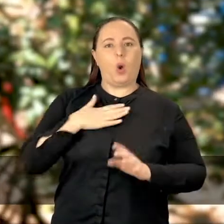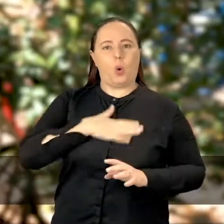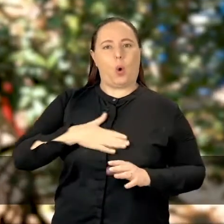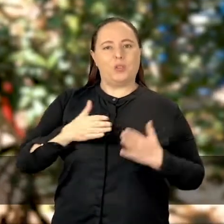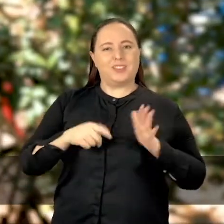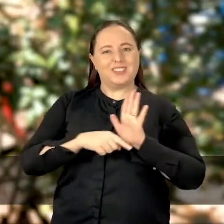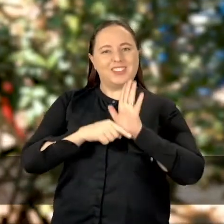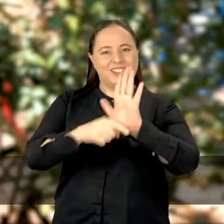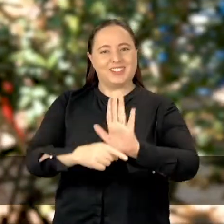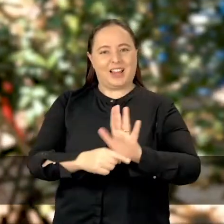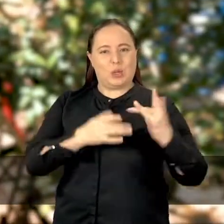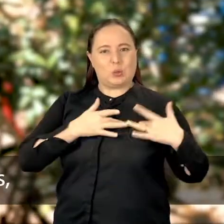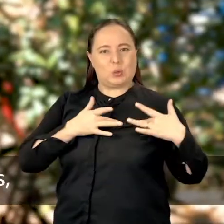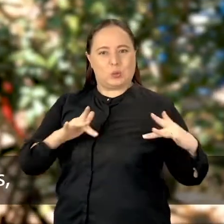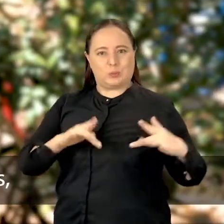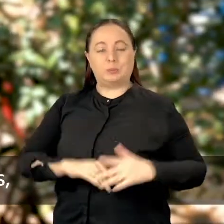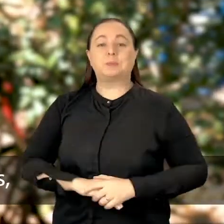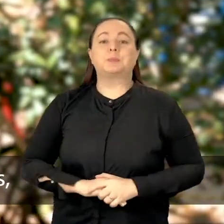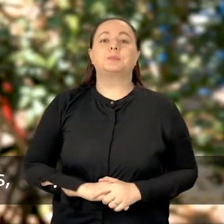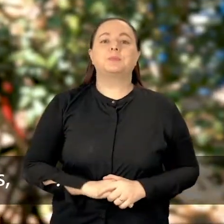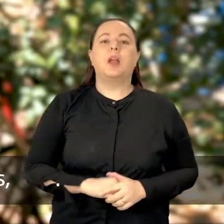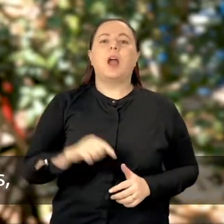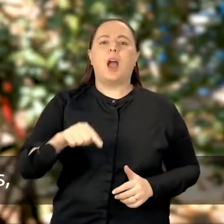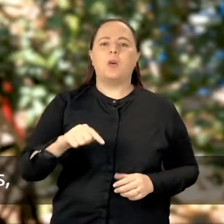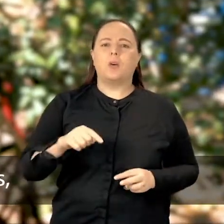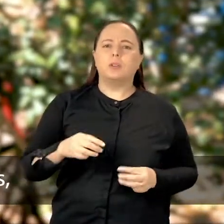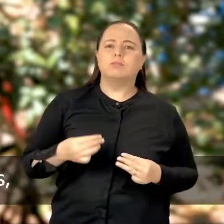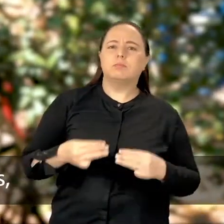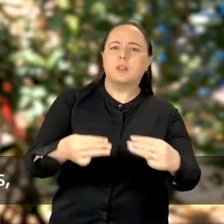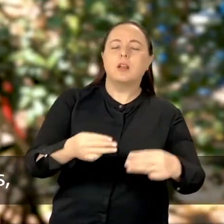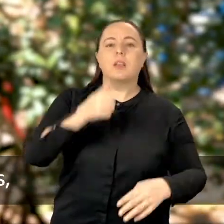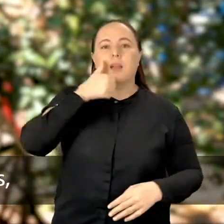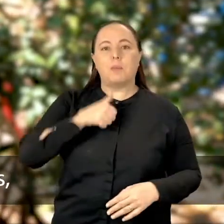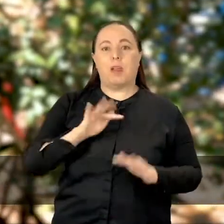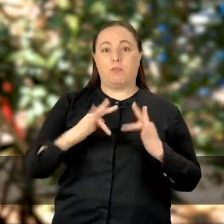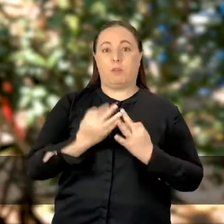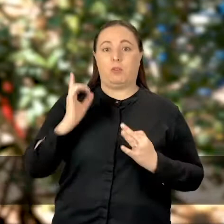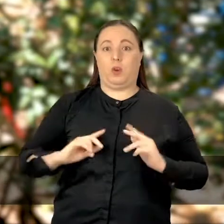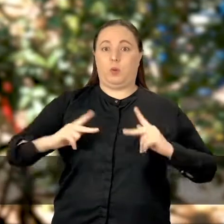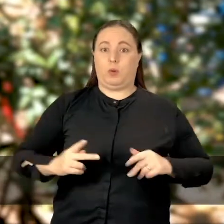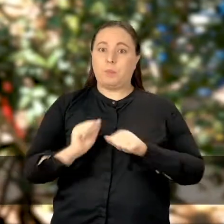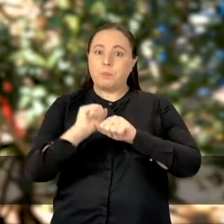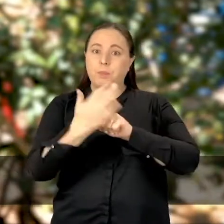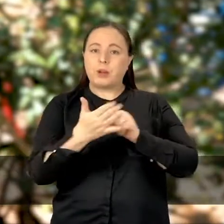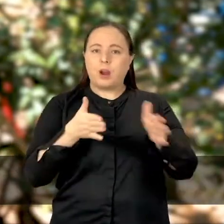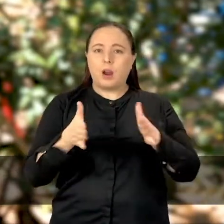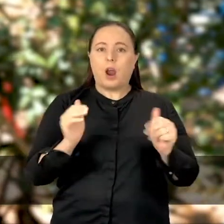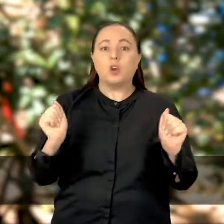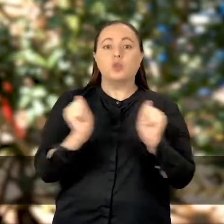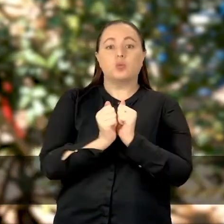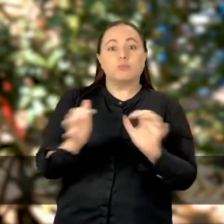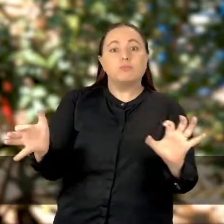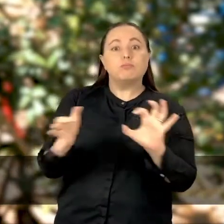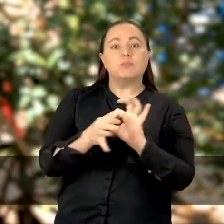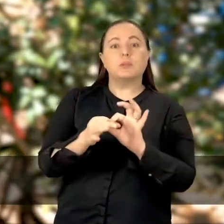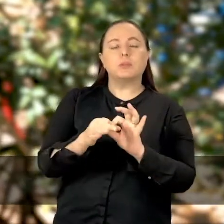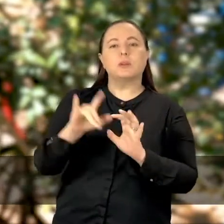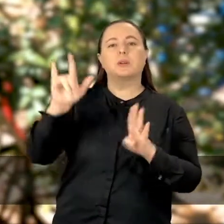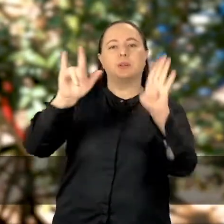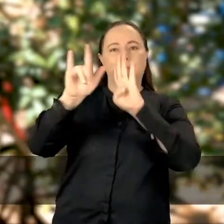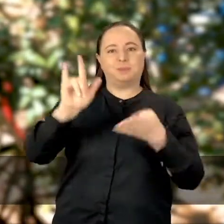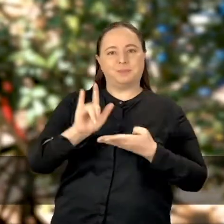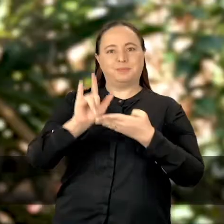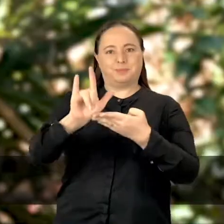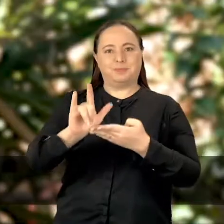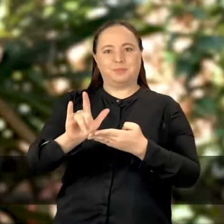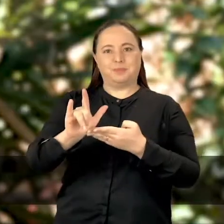Neste momento de pandemia, nós do Ministério da Mulher, da Família e dos Direitos Humanos estamos juntos com o Pátria Voluntária nessa corrente pela